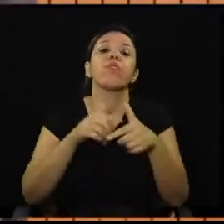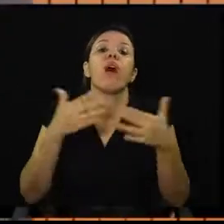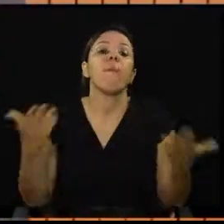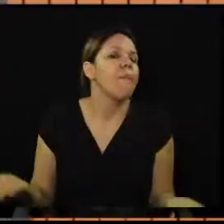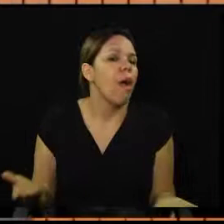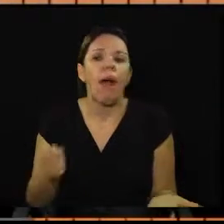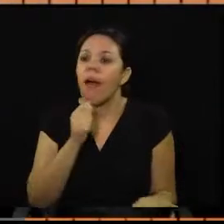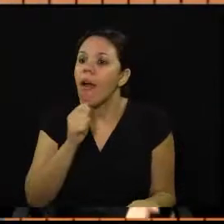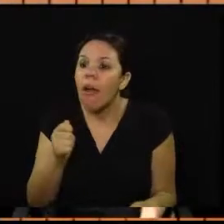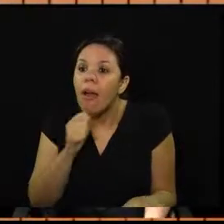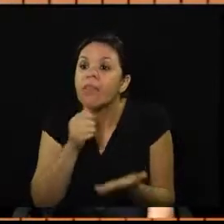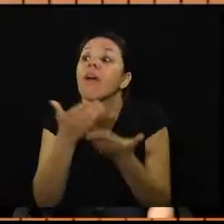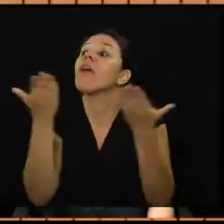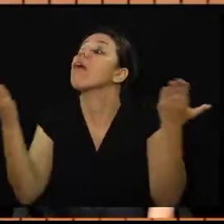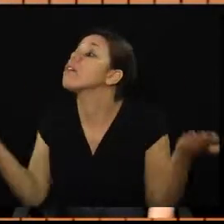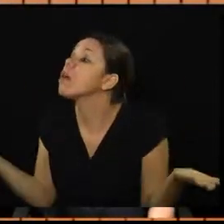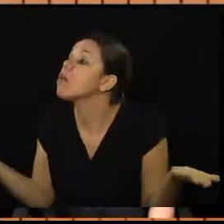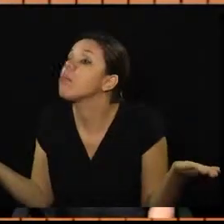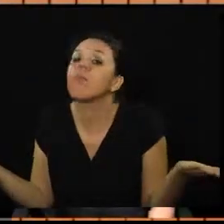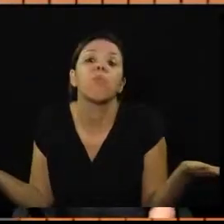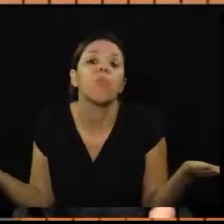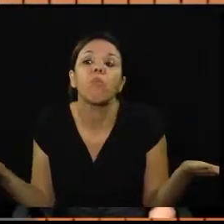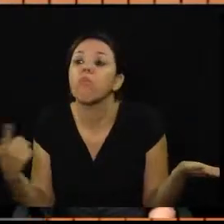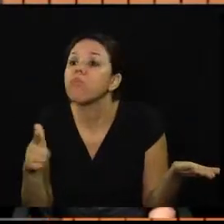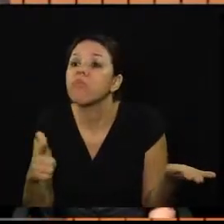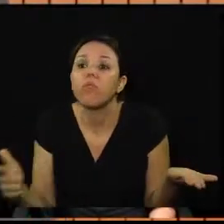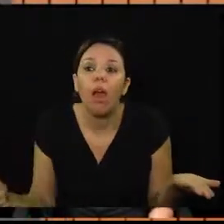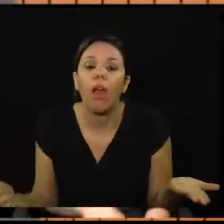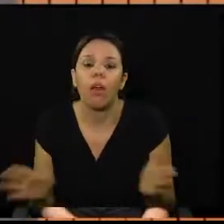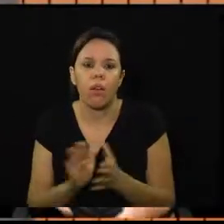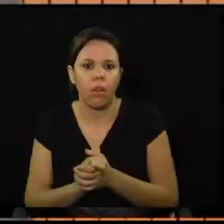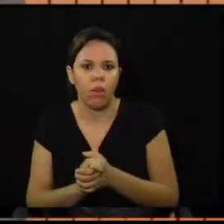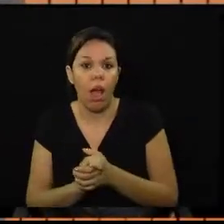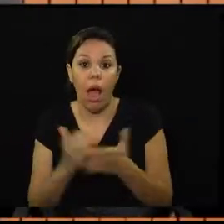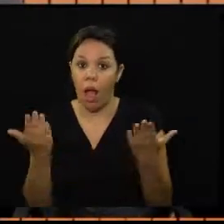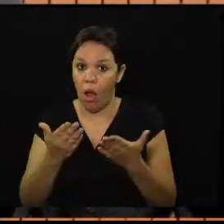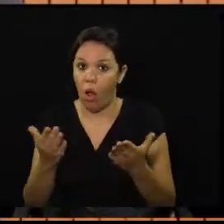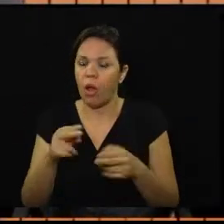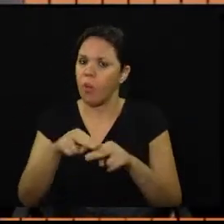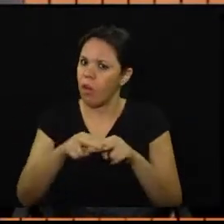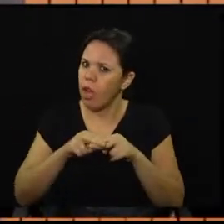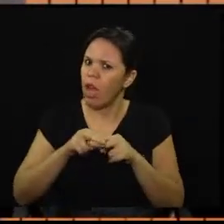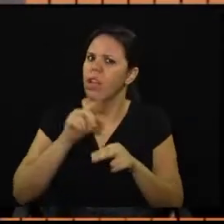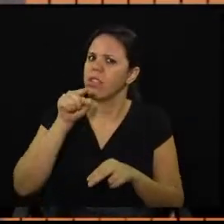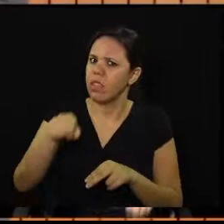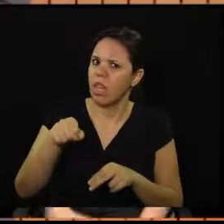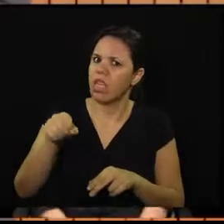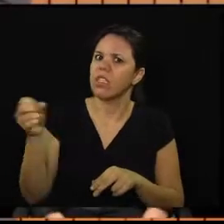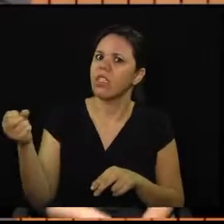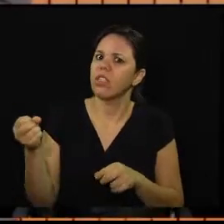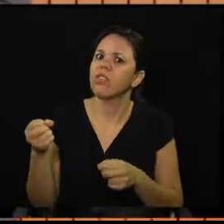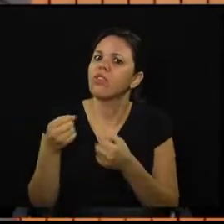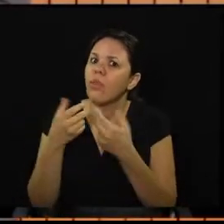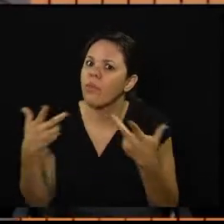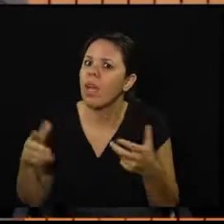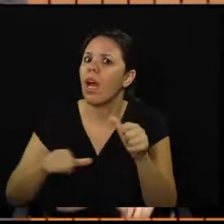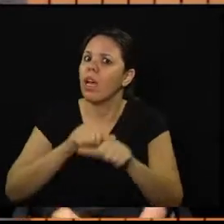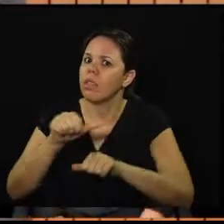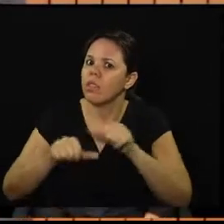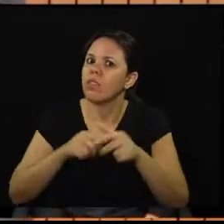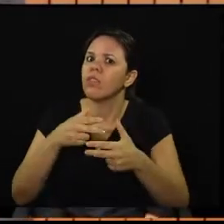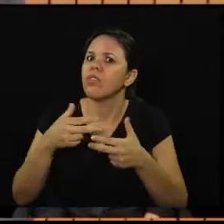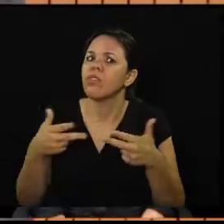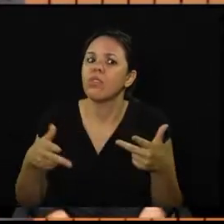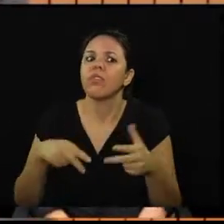foram criados. E agora é a questão da reforma da Previdência, vereador professor Alberto, vereador Nelson,